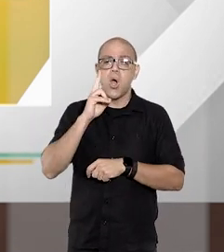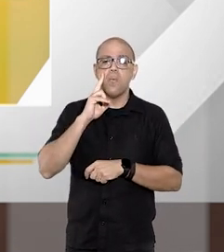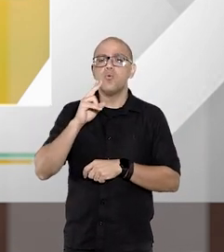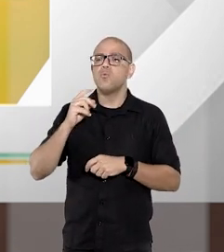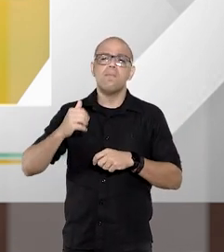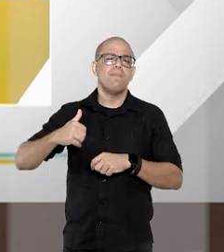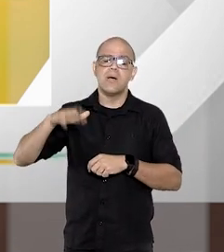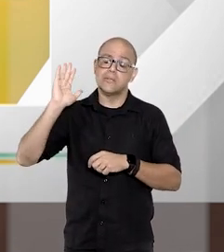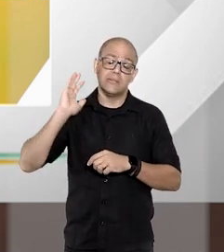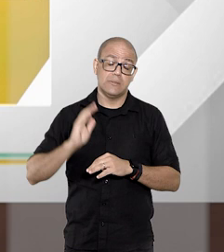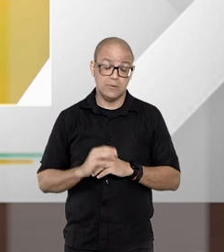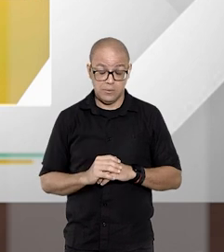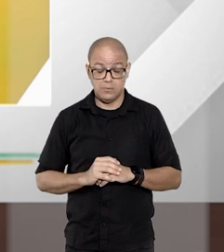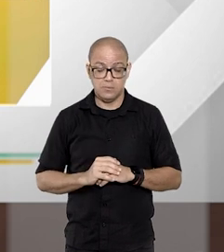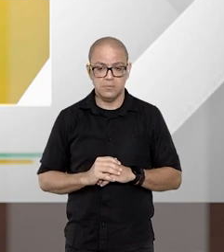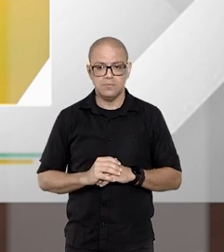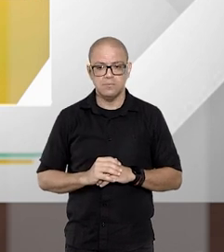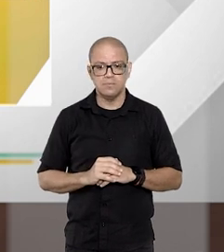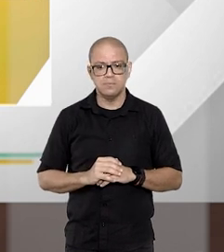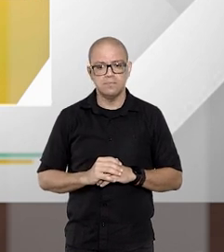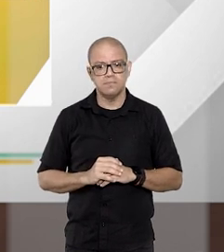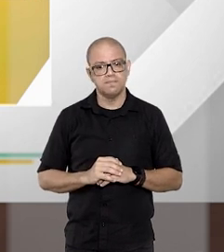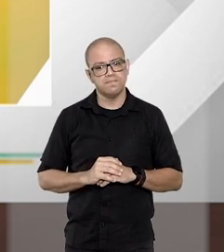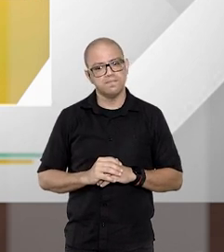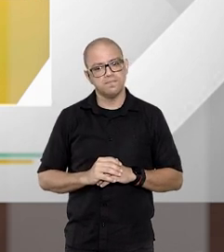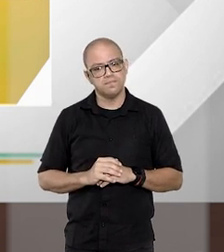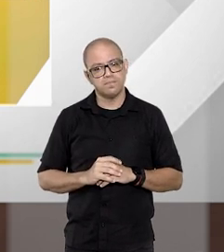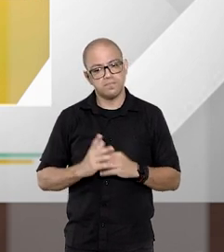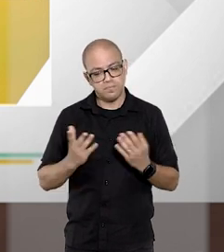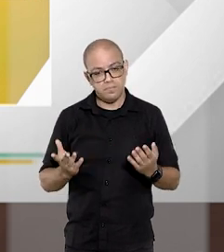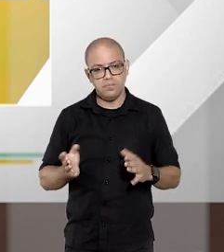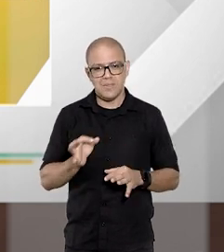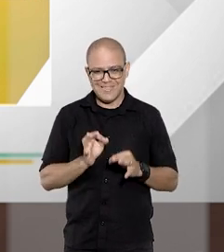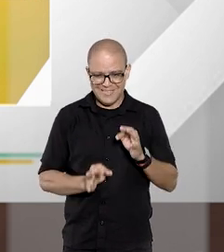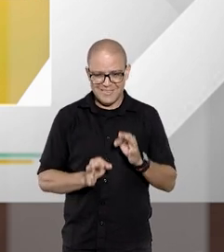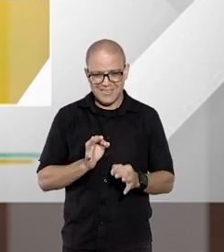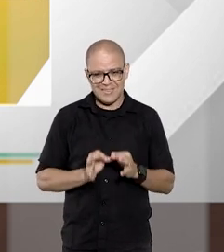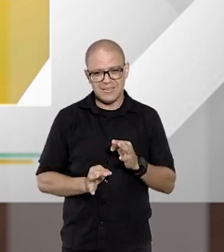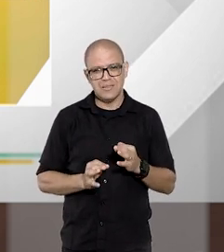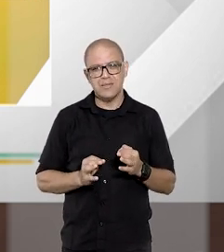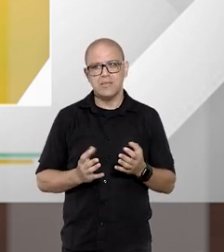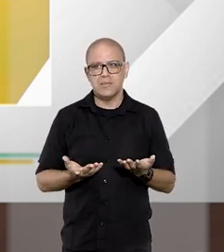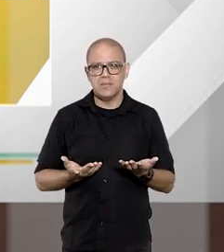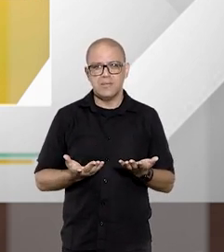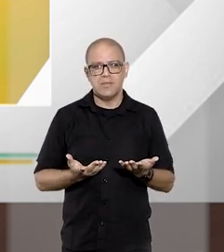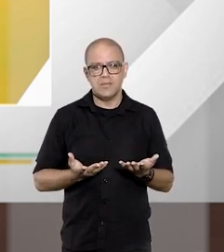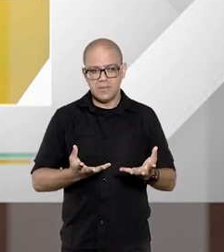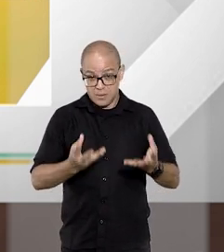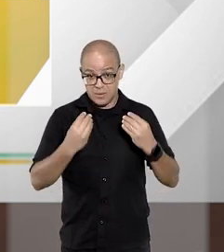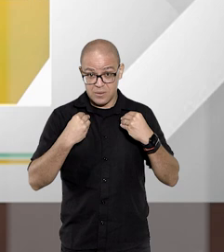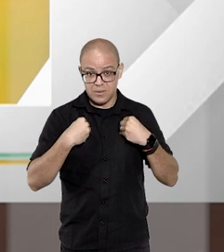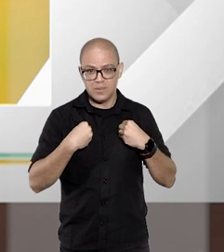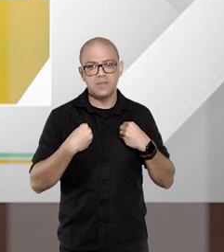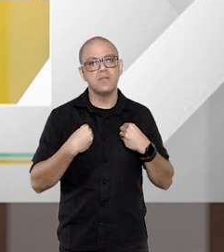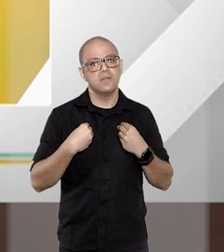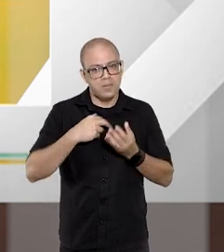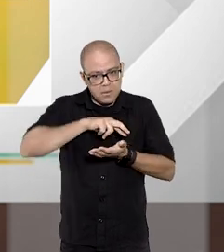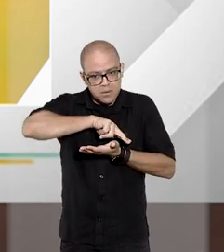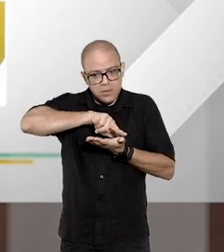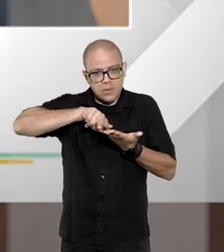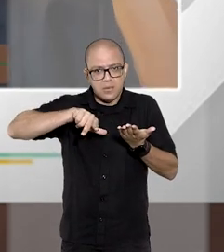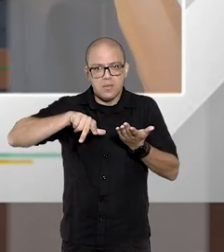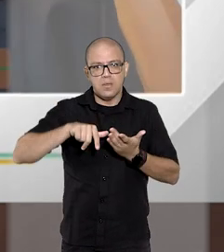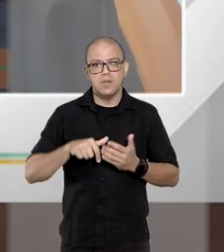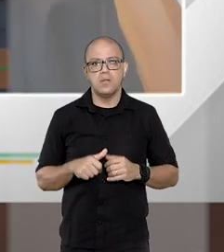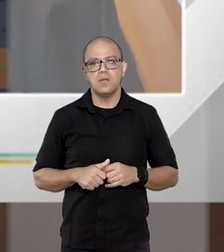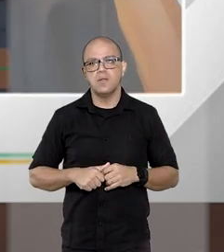Pública olha o Juizado recebe bastante uma